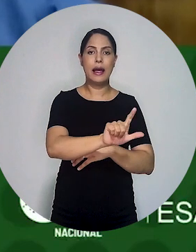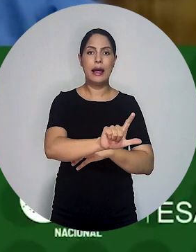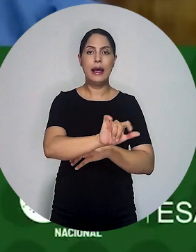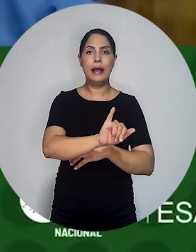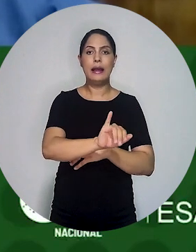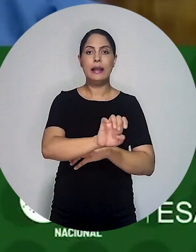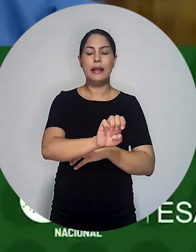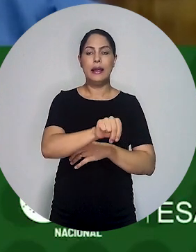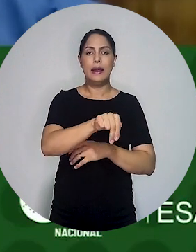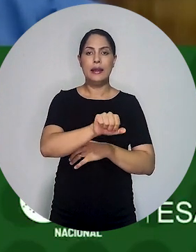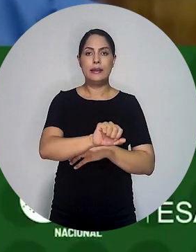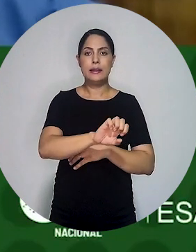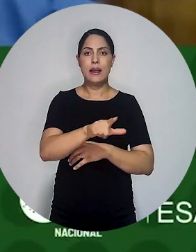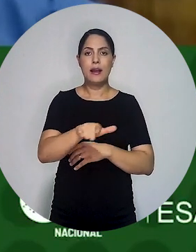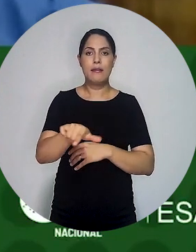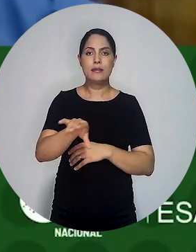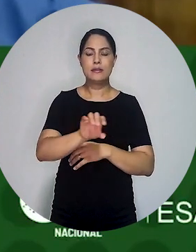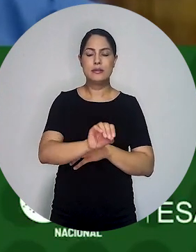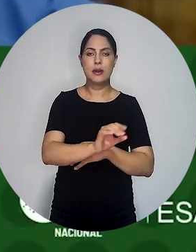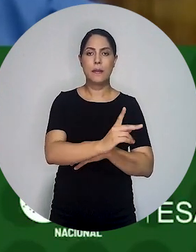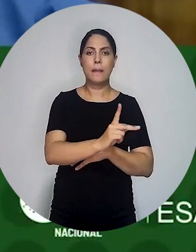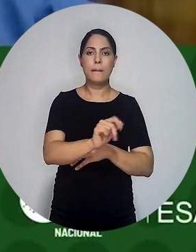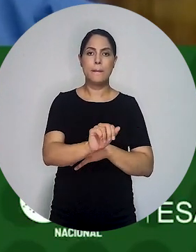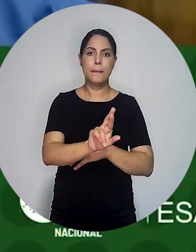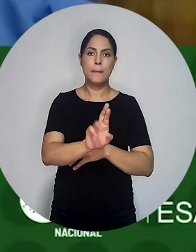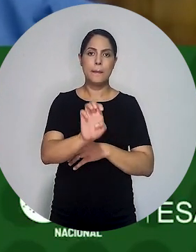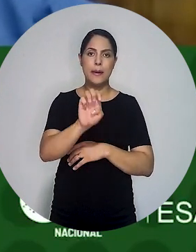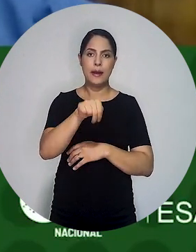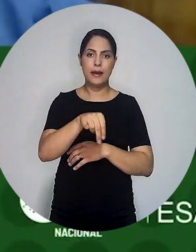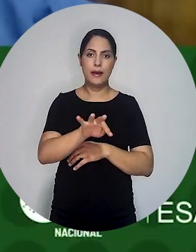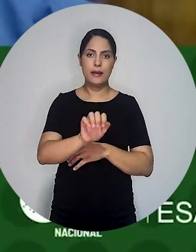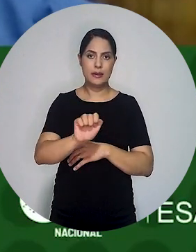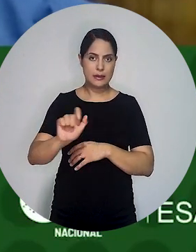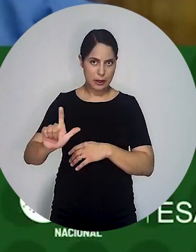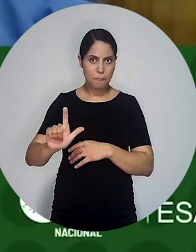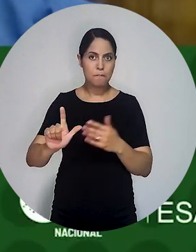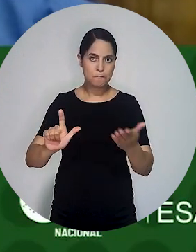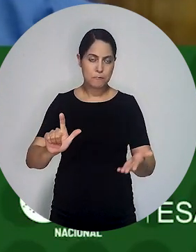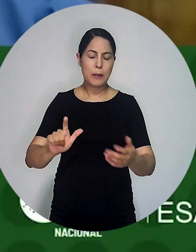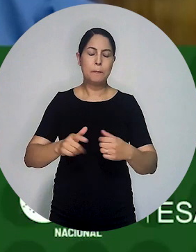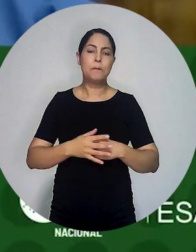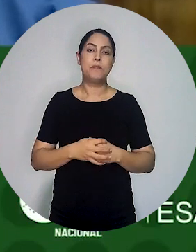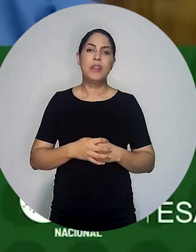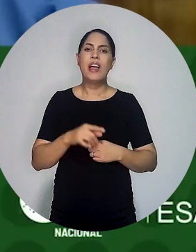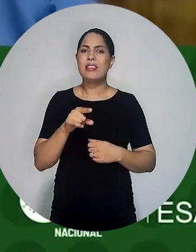desperta paixões, tanto que houve recentemente um movimento